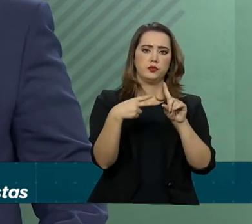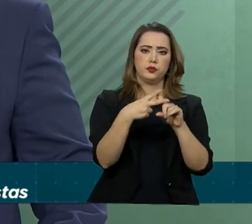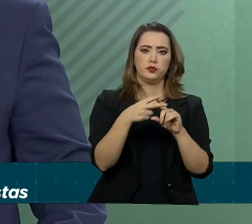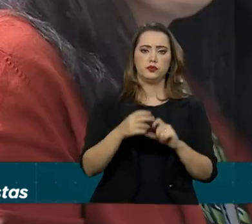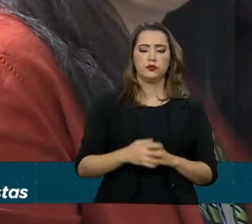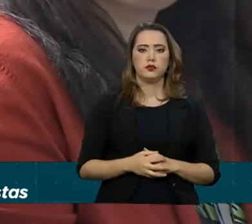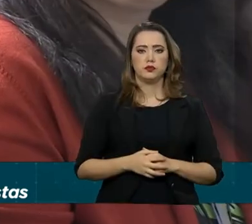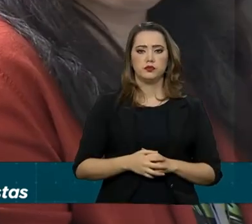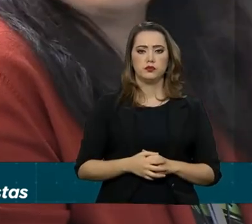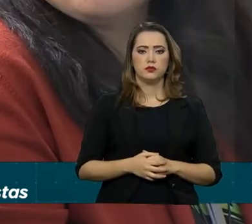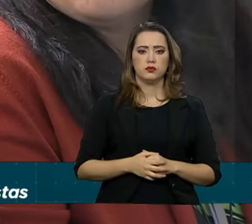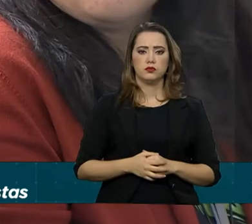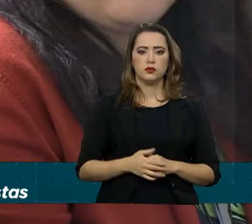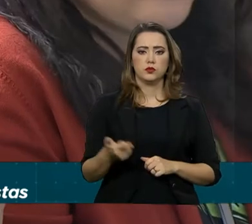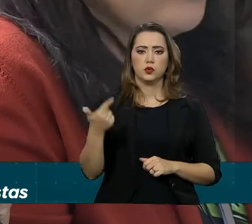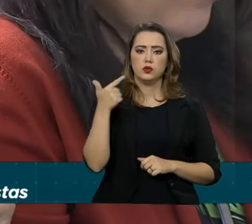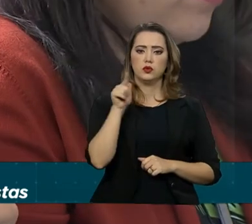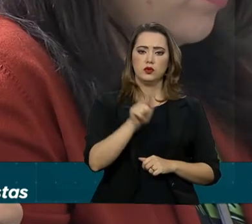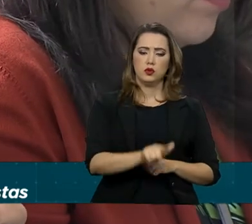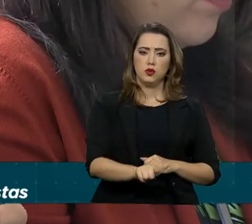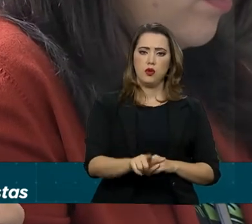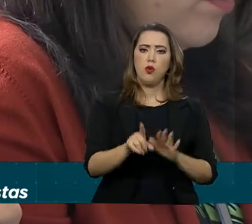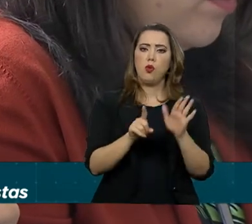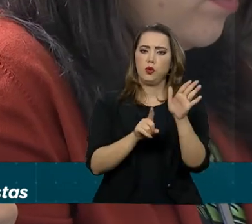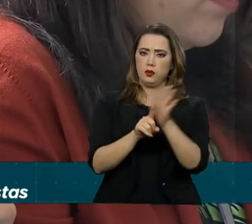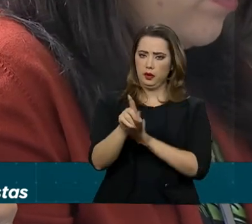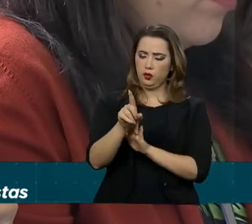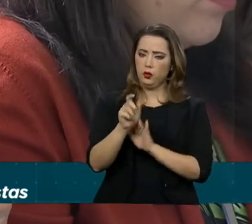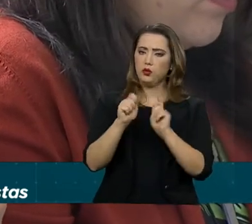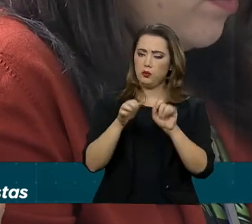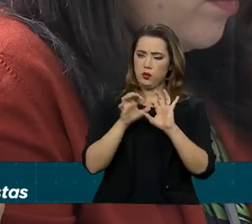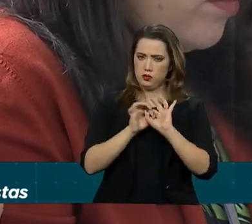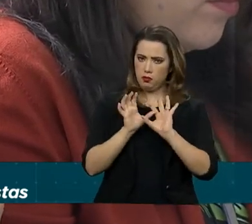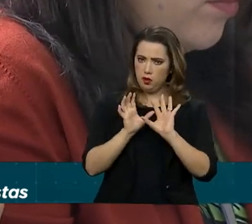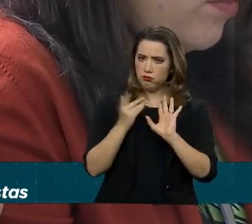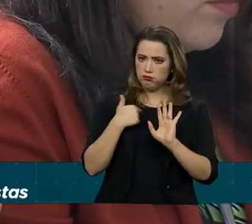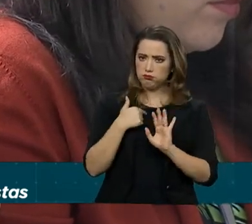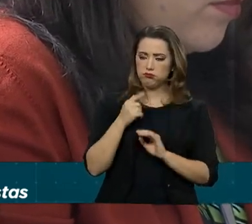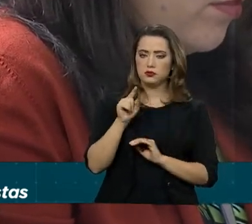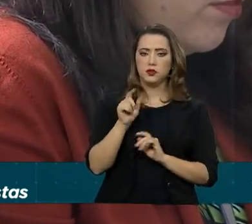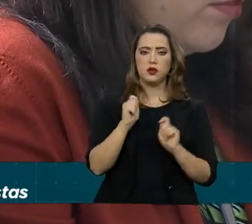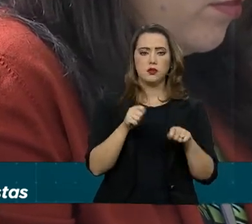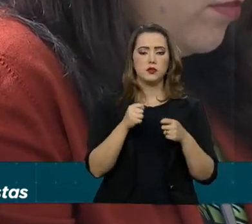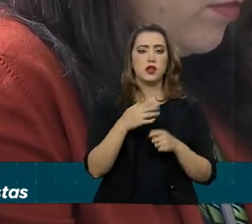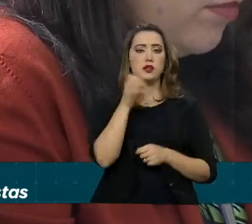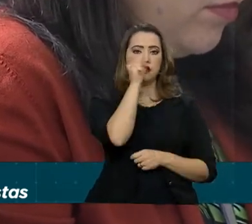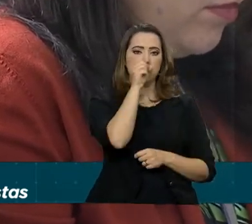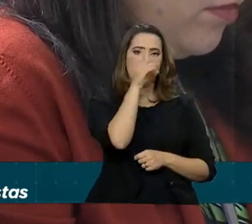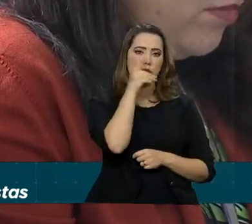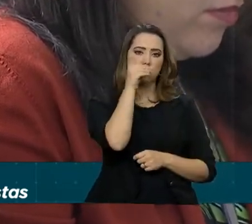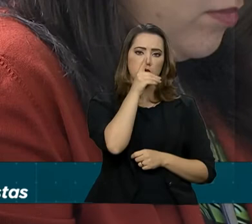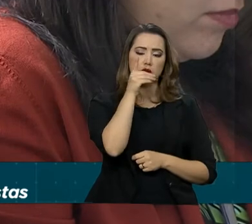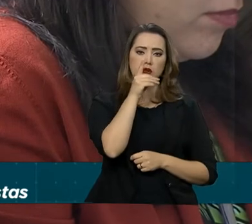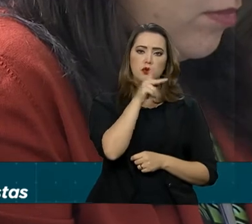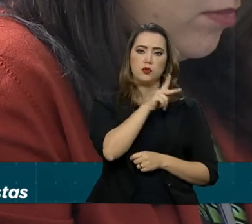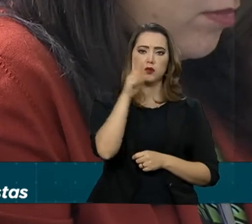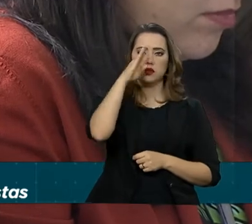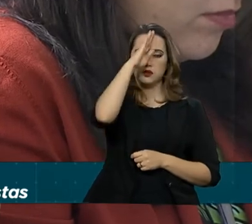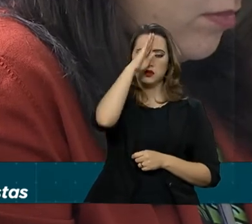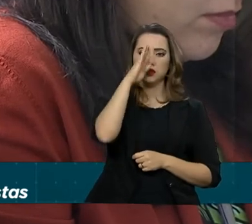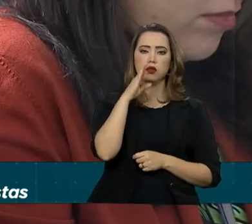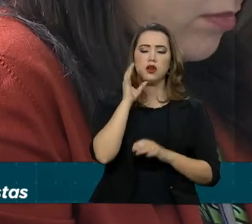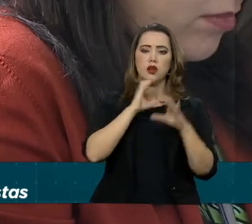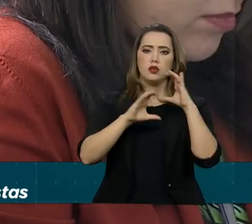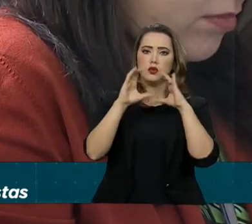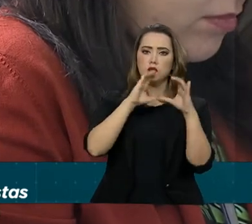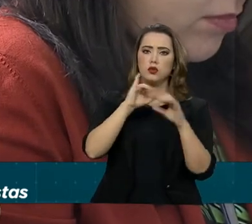Aí uma outra questão, peço a liberdade, também no fim de semana o presidente se referiu ao cantor João Gilberto como